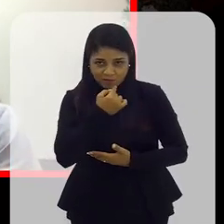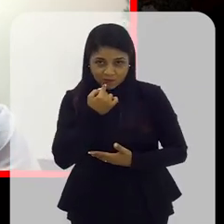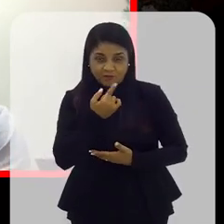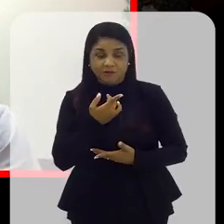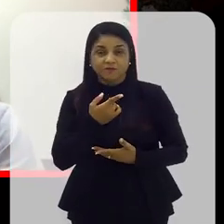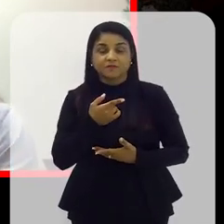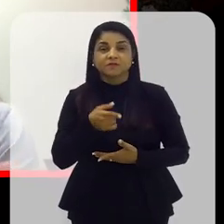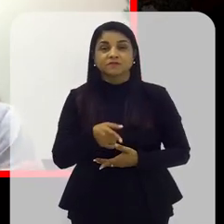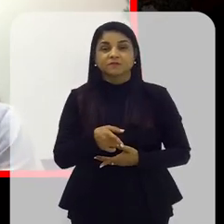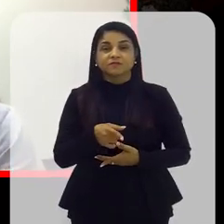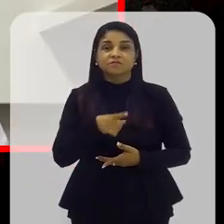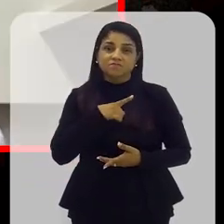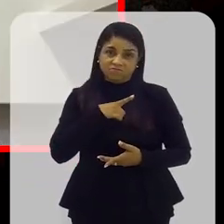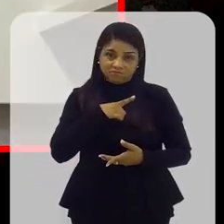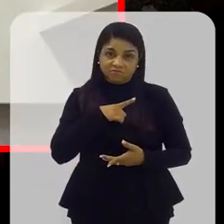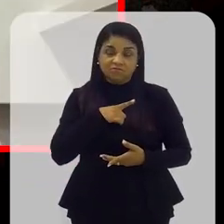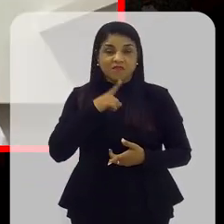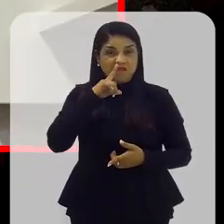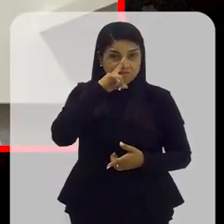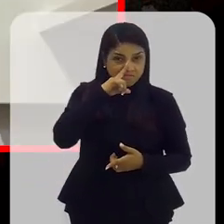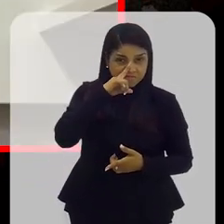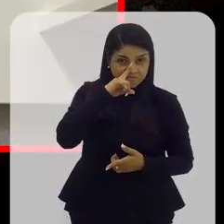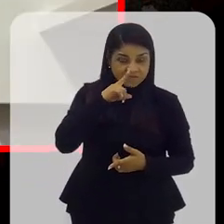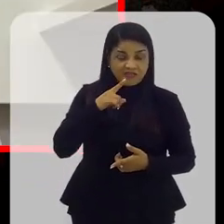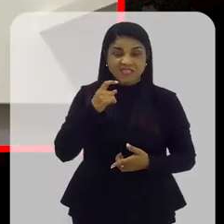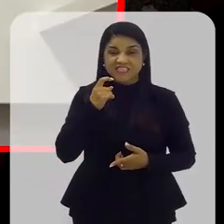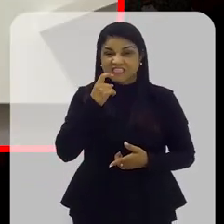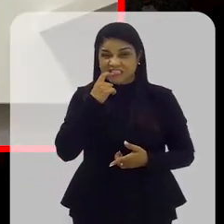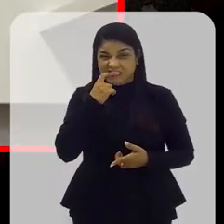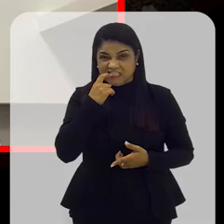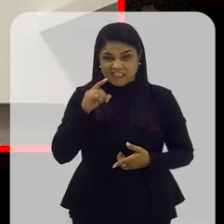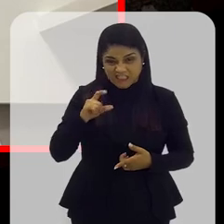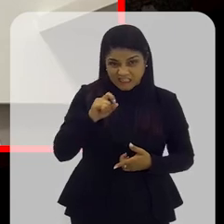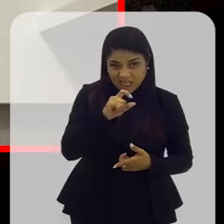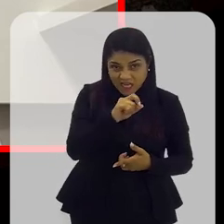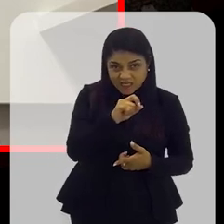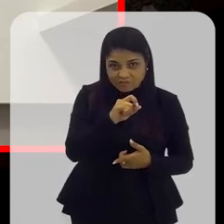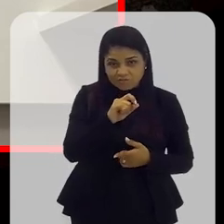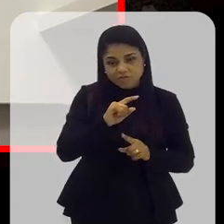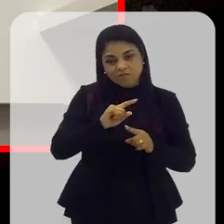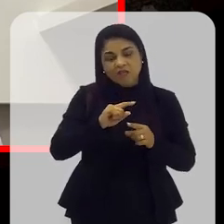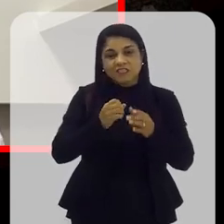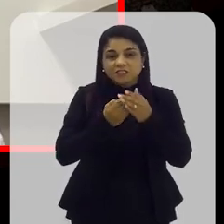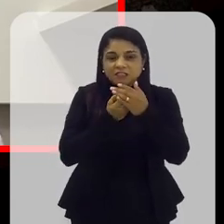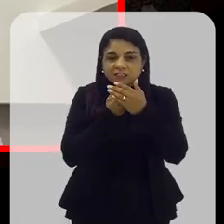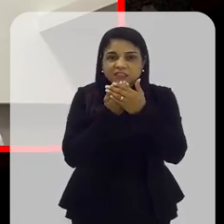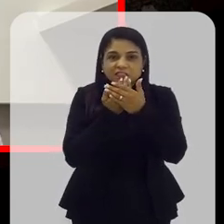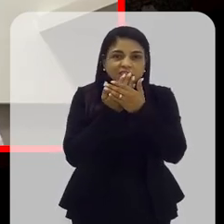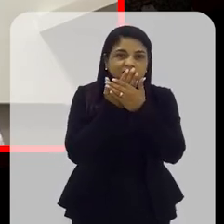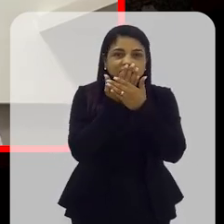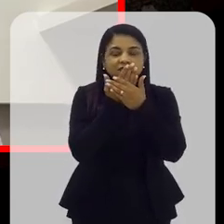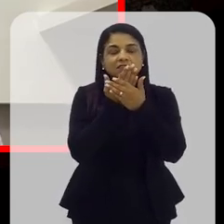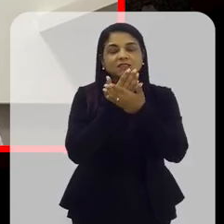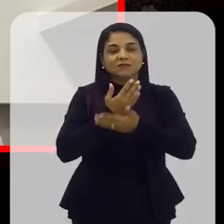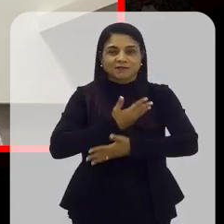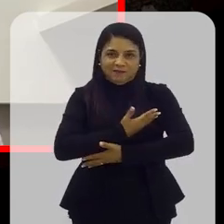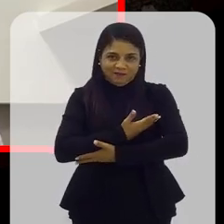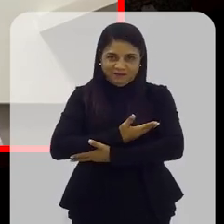né? Mas ela só vai ter um risco de desenvolver cárie depois que ela tem dentes. Mas, obviamente,